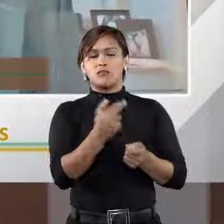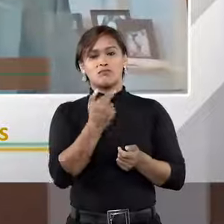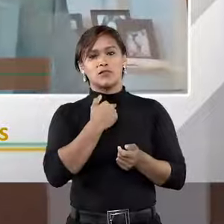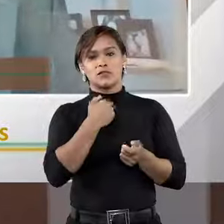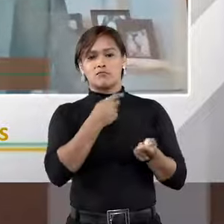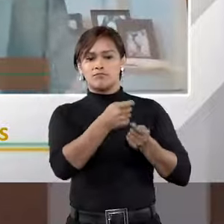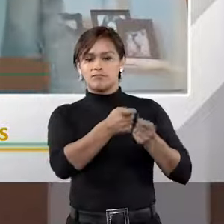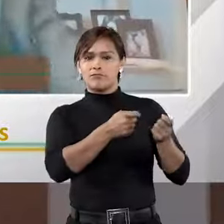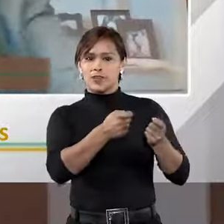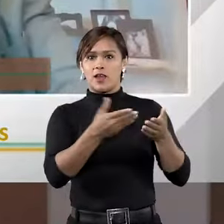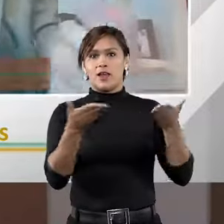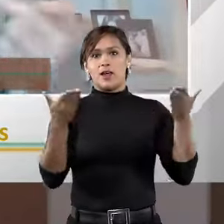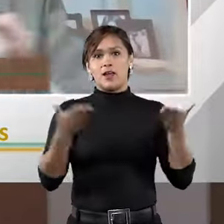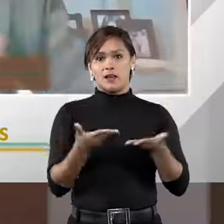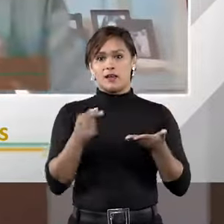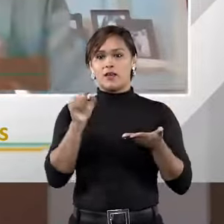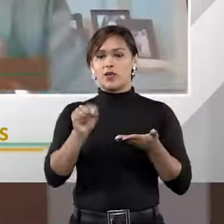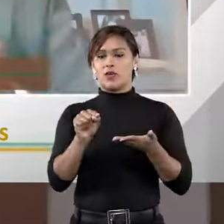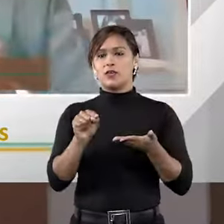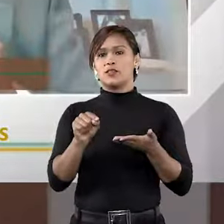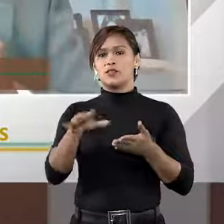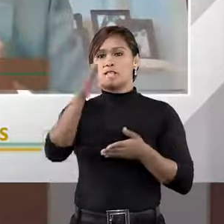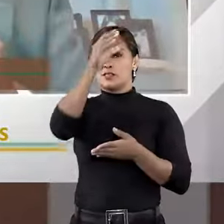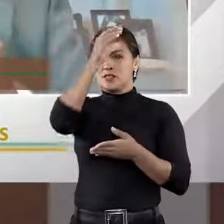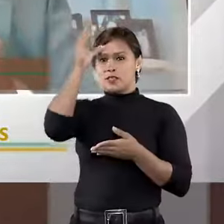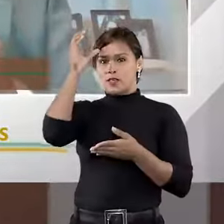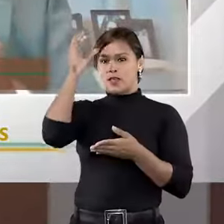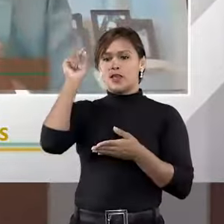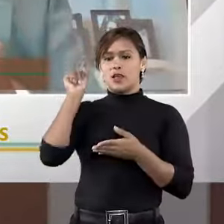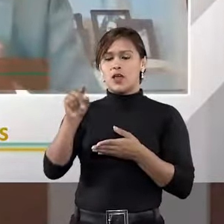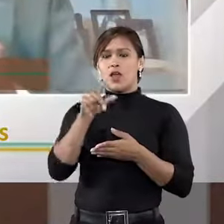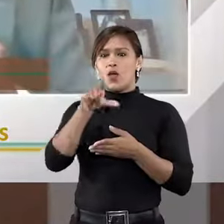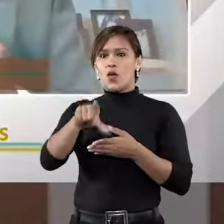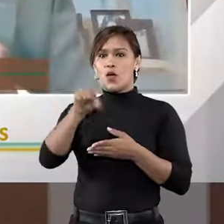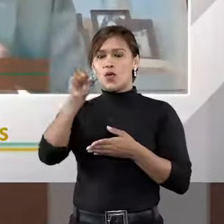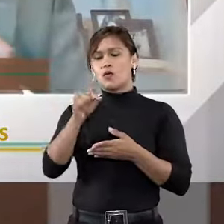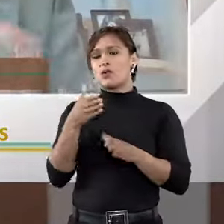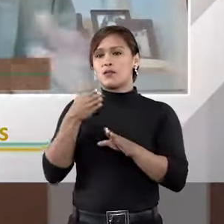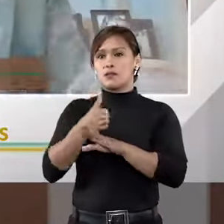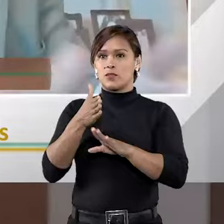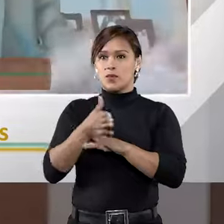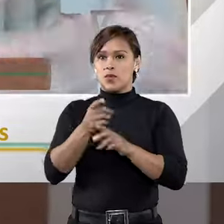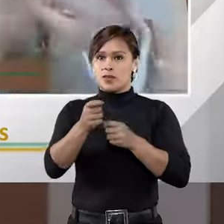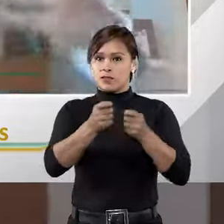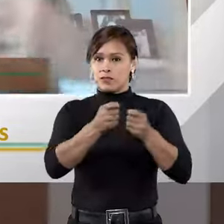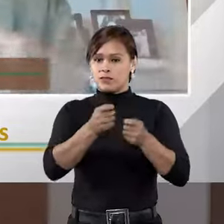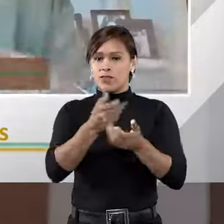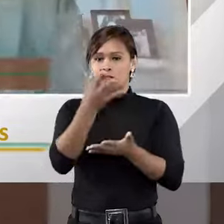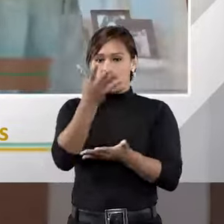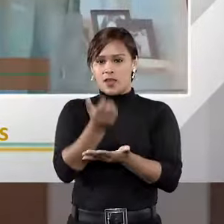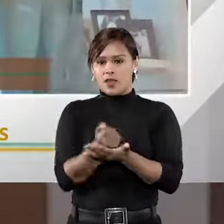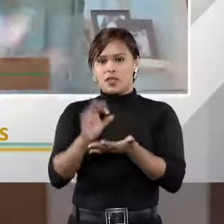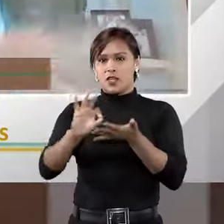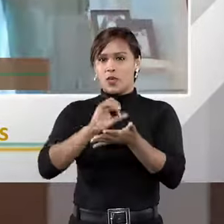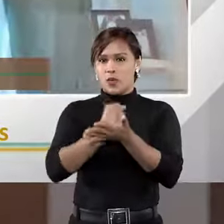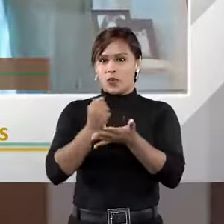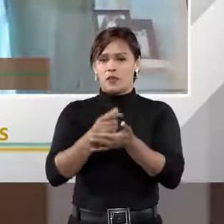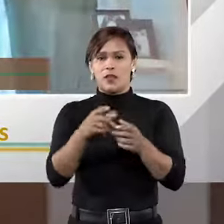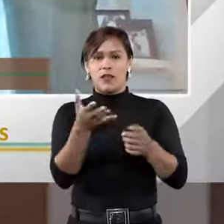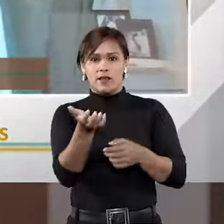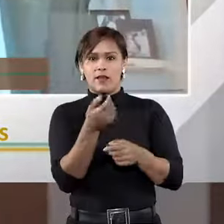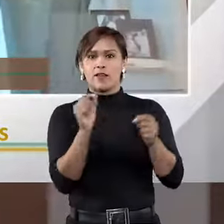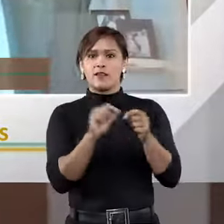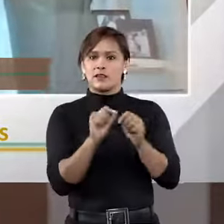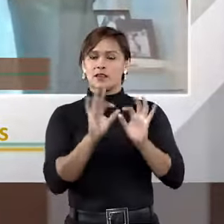pode ir para a arbitragem. Agora, se ele consumidor optar por ir para a arbitragem, se ele que aderiu a um contrato quiser fazer a